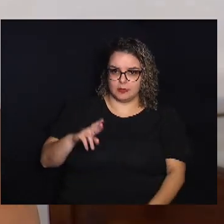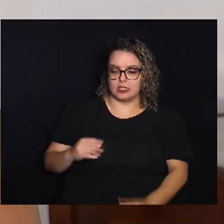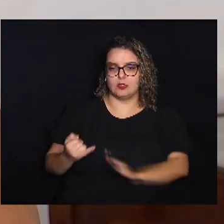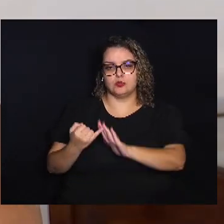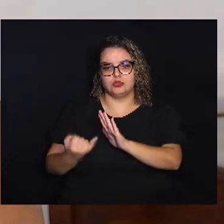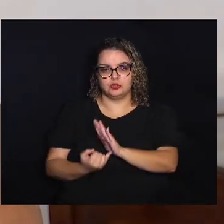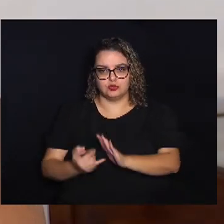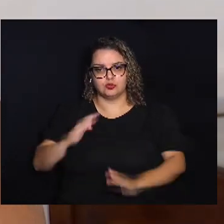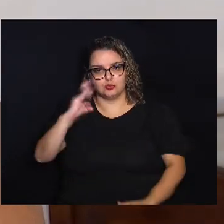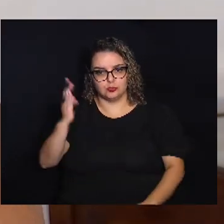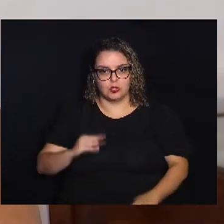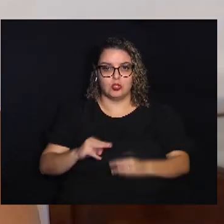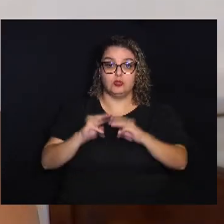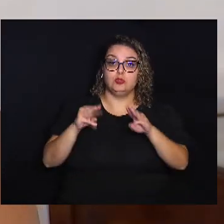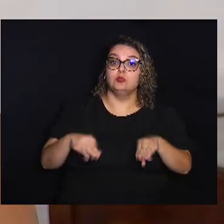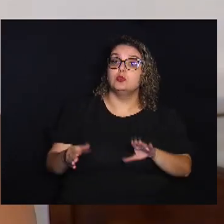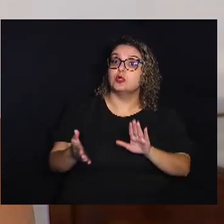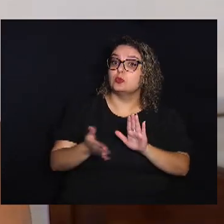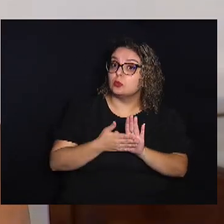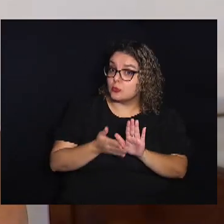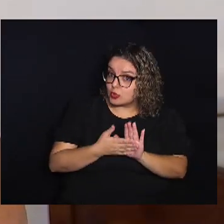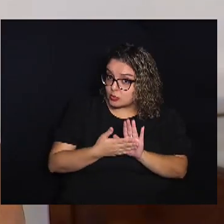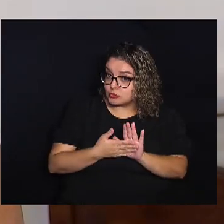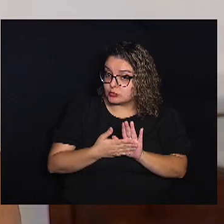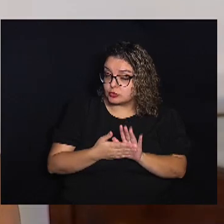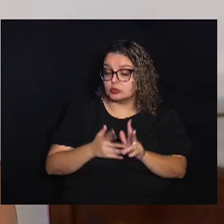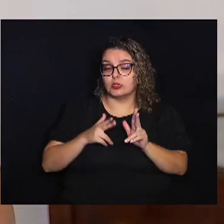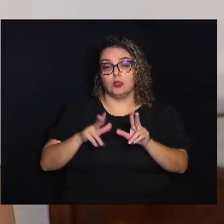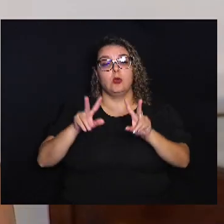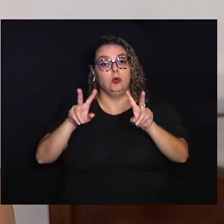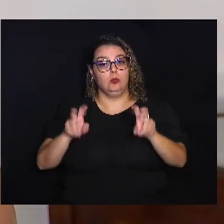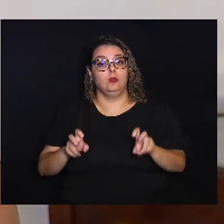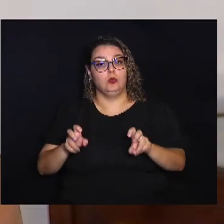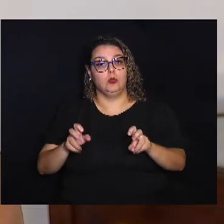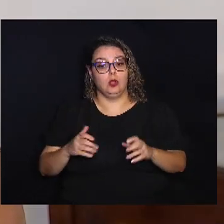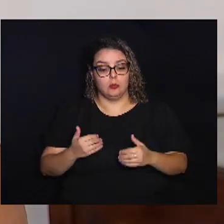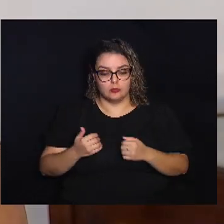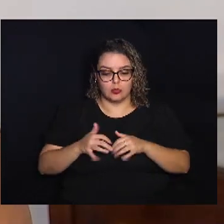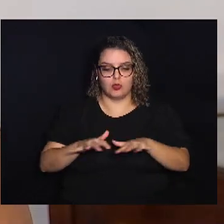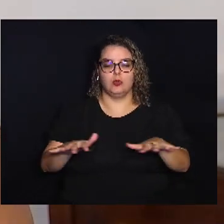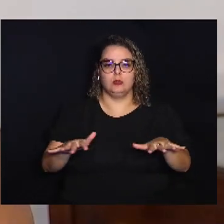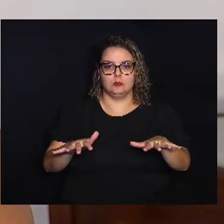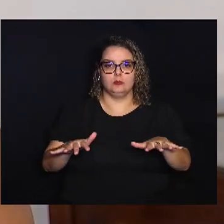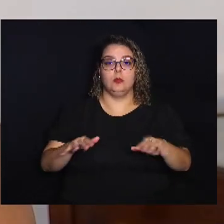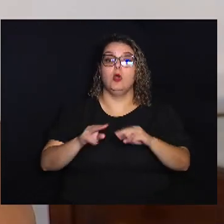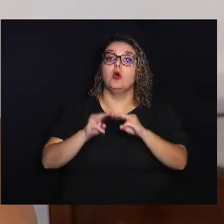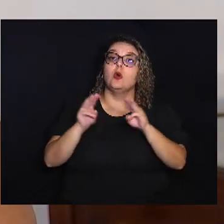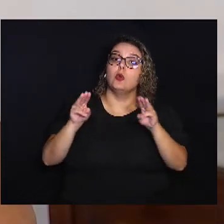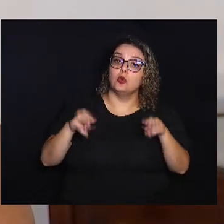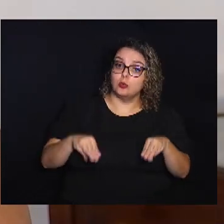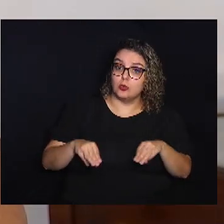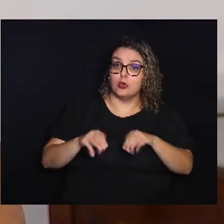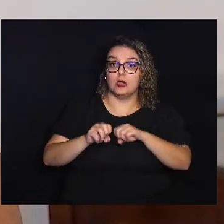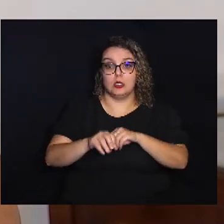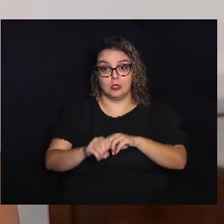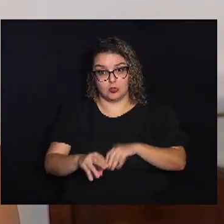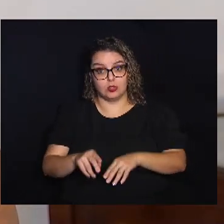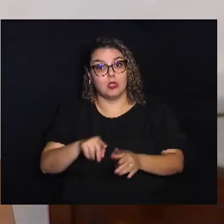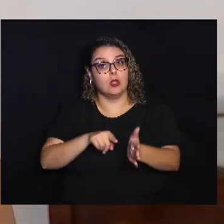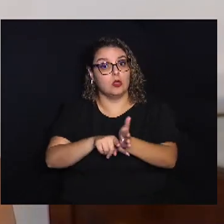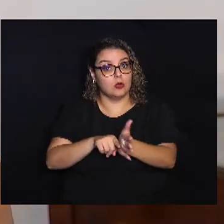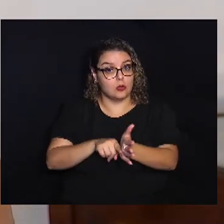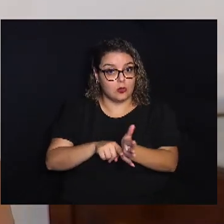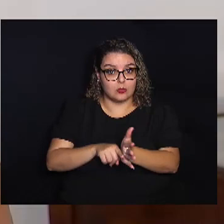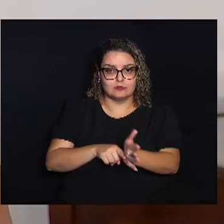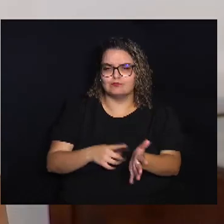museus Propôs Como tema gerador Museus Educação E pesquisa